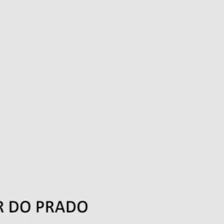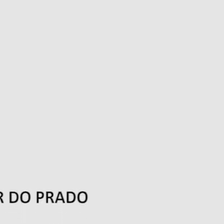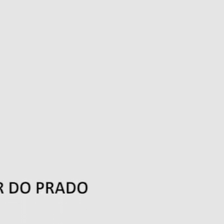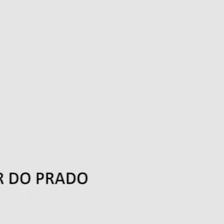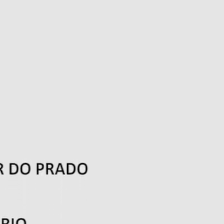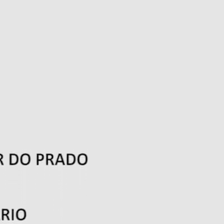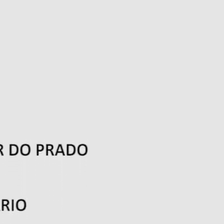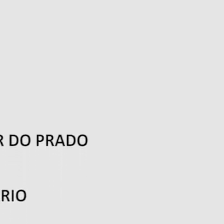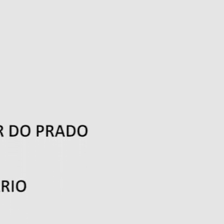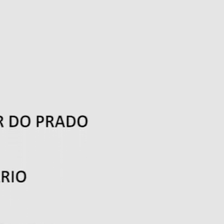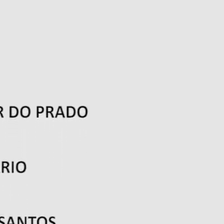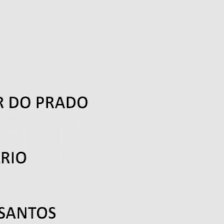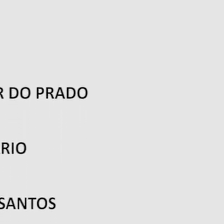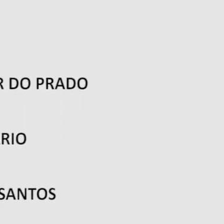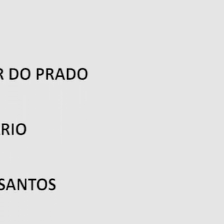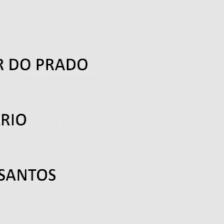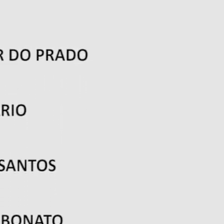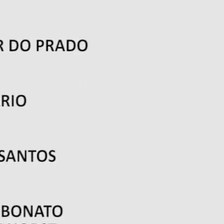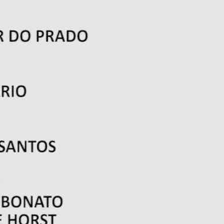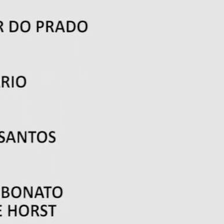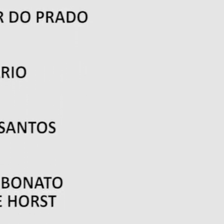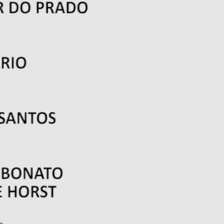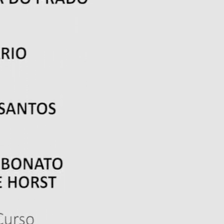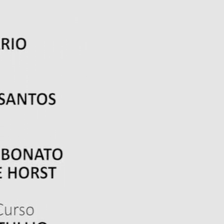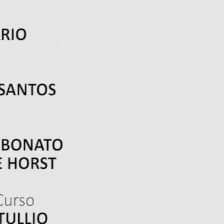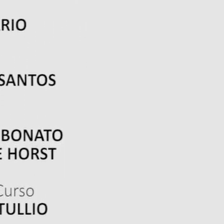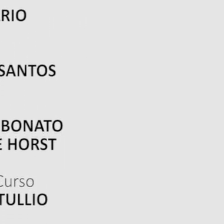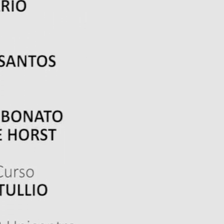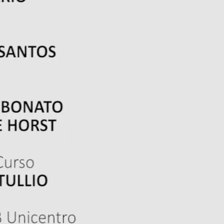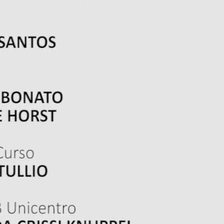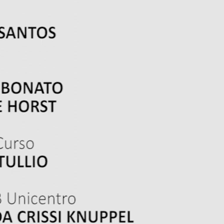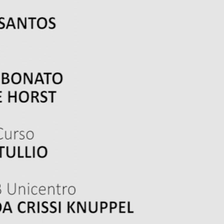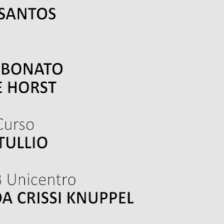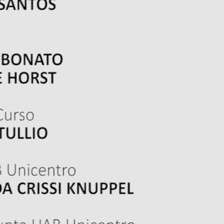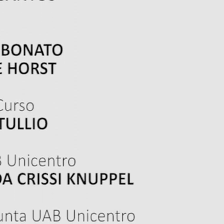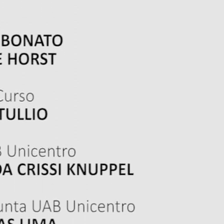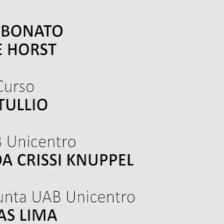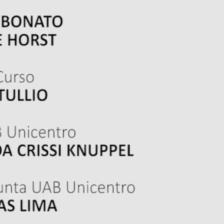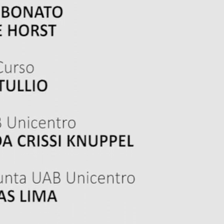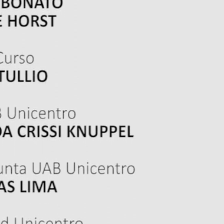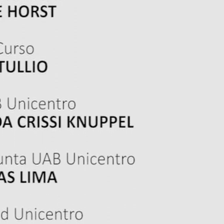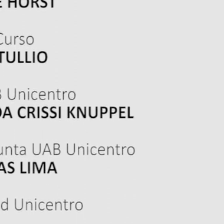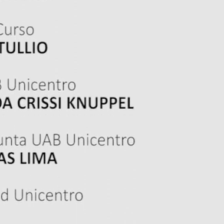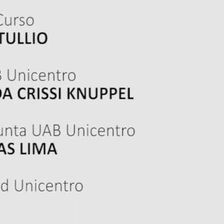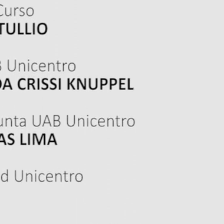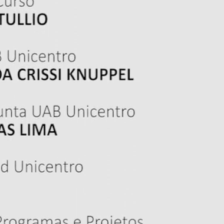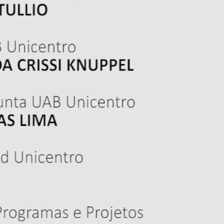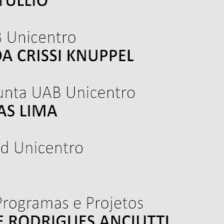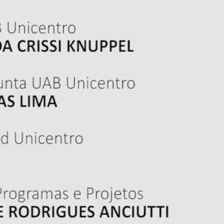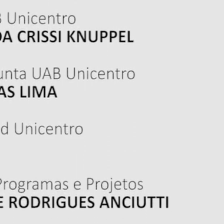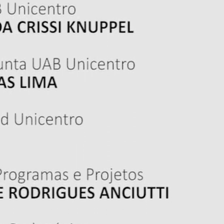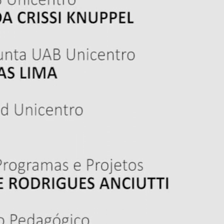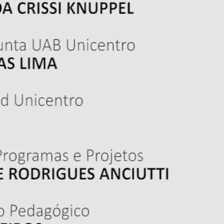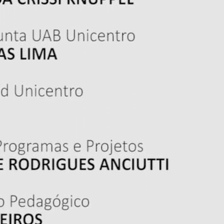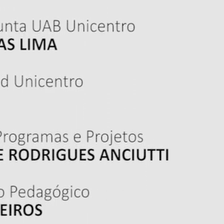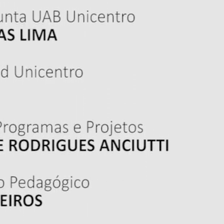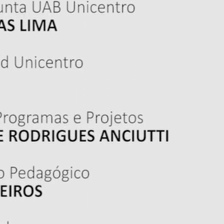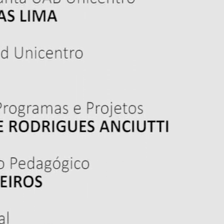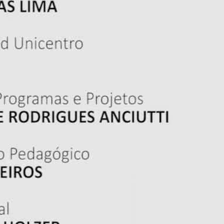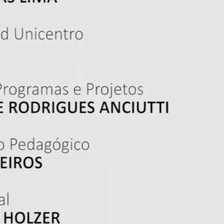Música Música Música Música